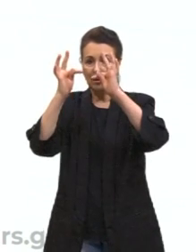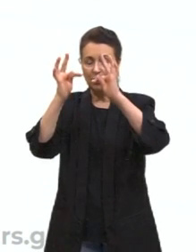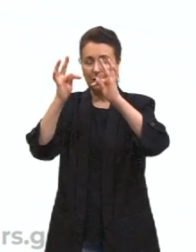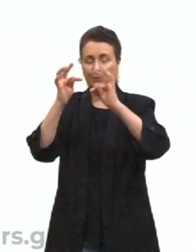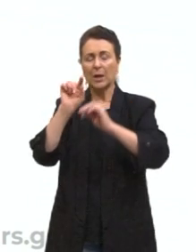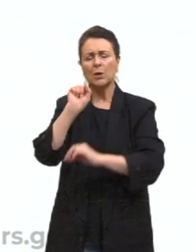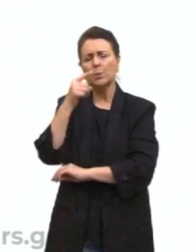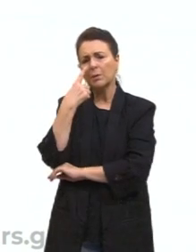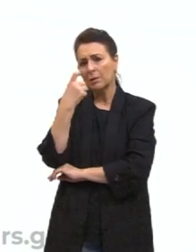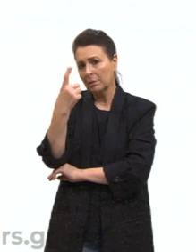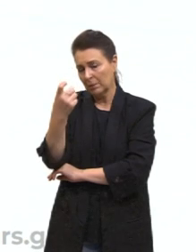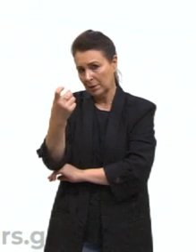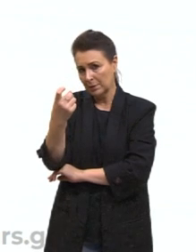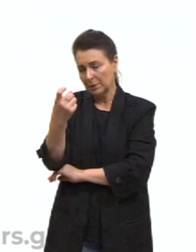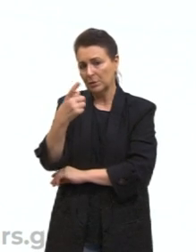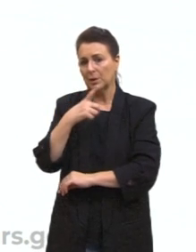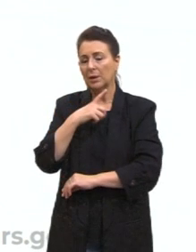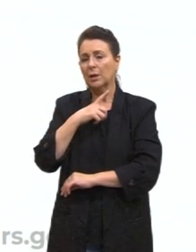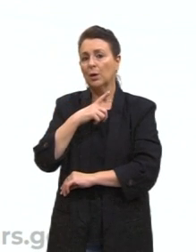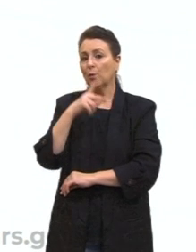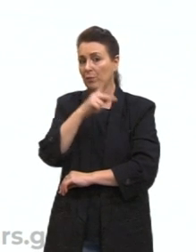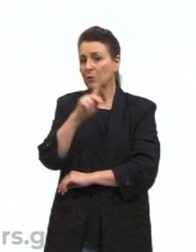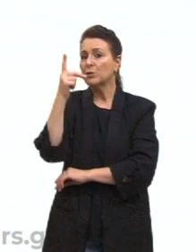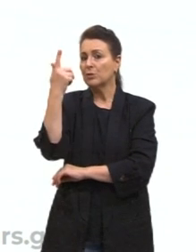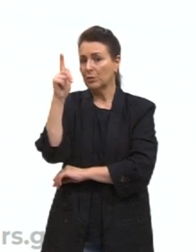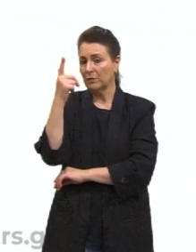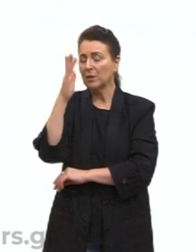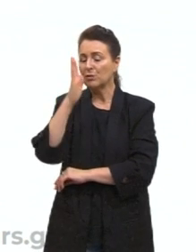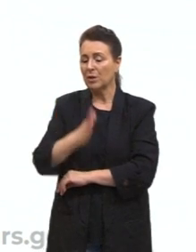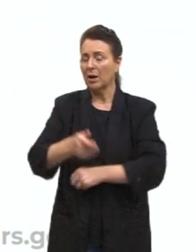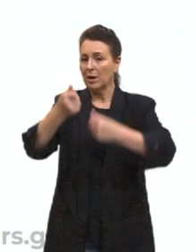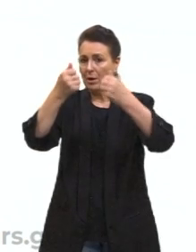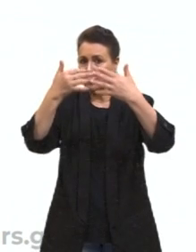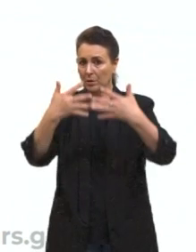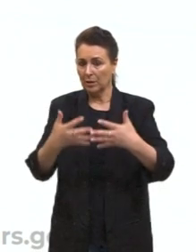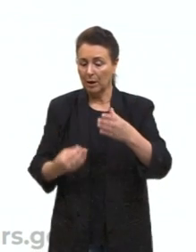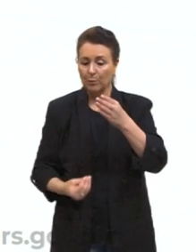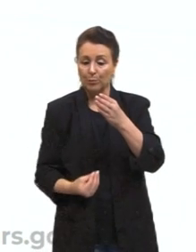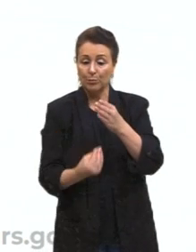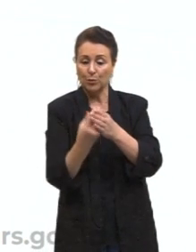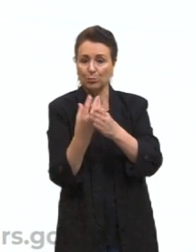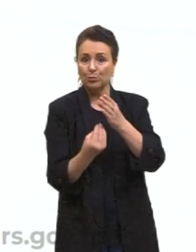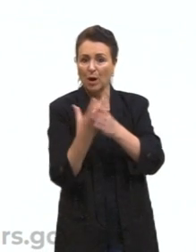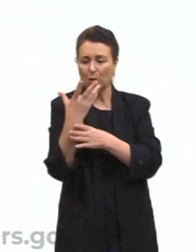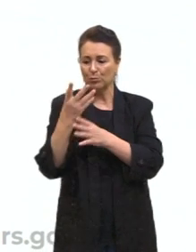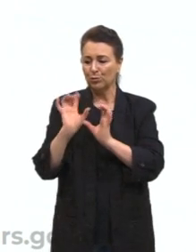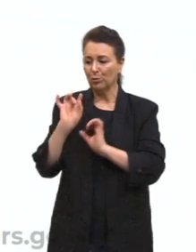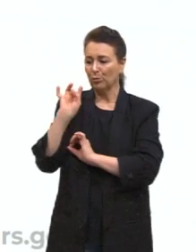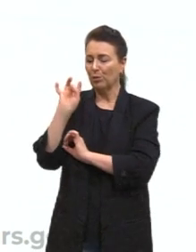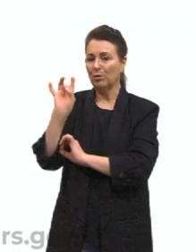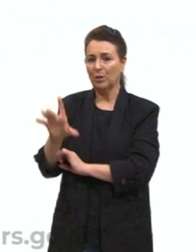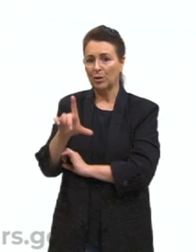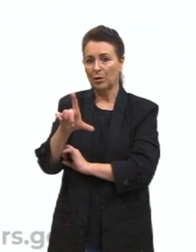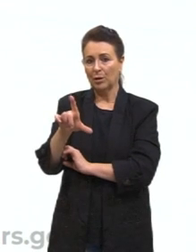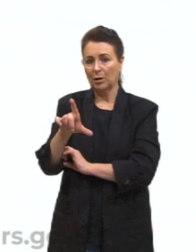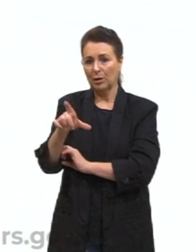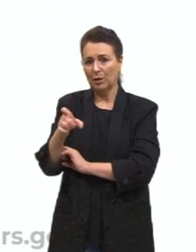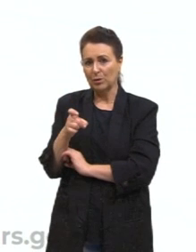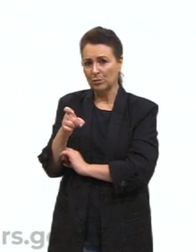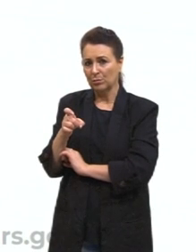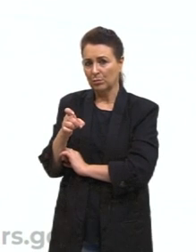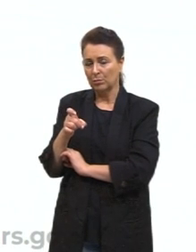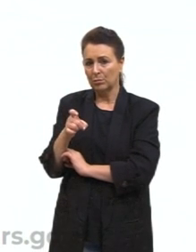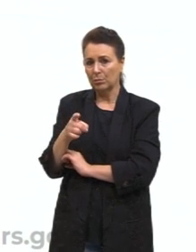interessante, que é a questão que o Douglas já trouxe antes. A questão da produção do lixo. As descobertas e as inovações